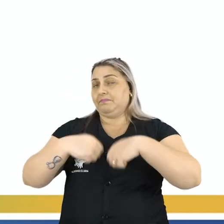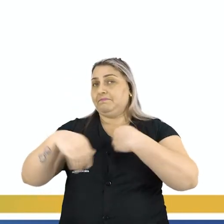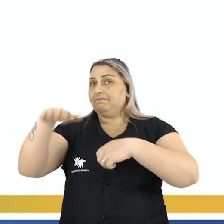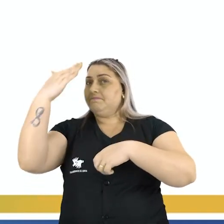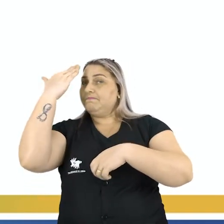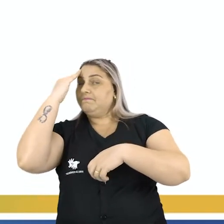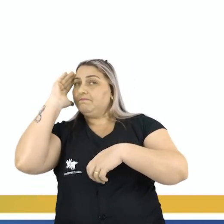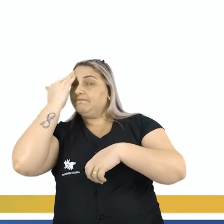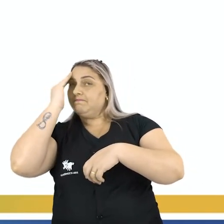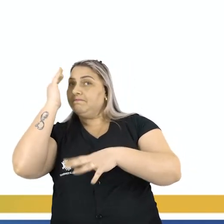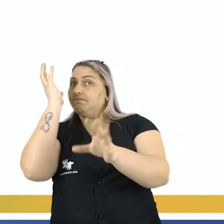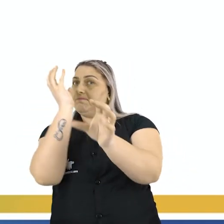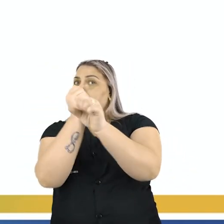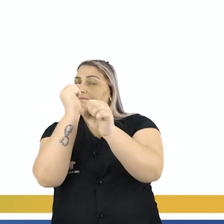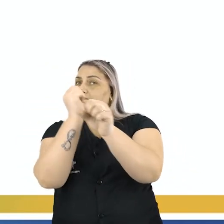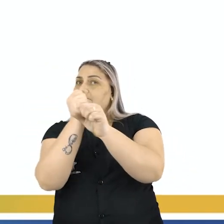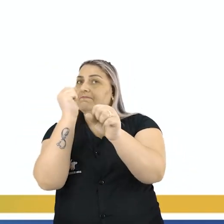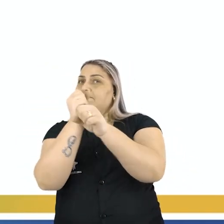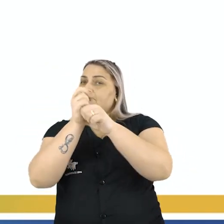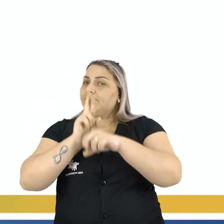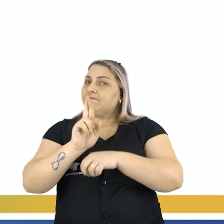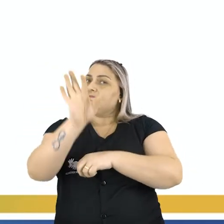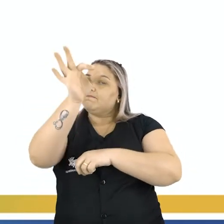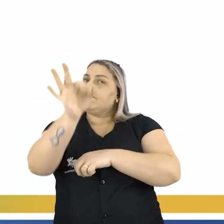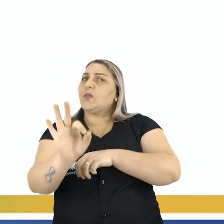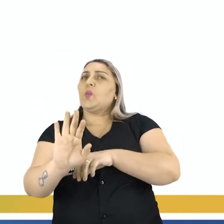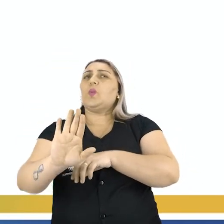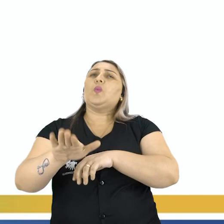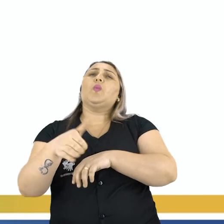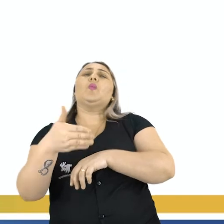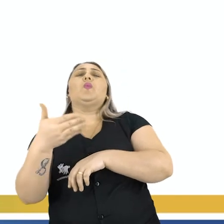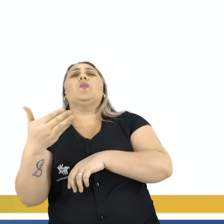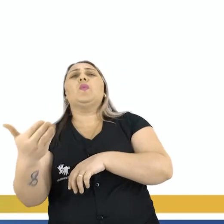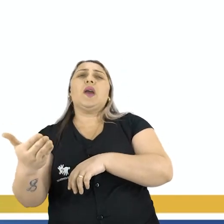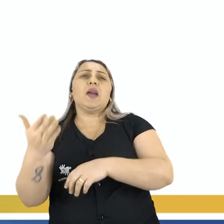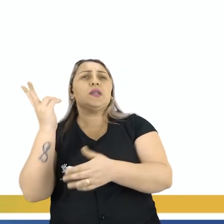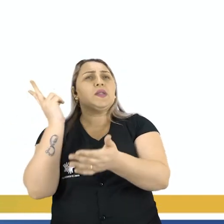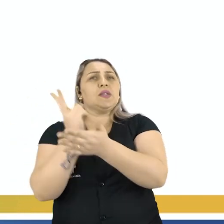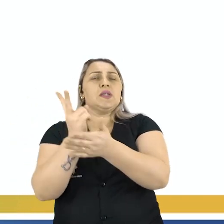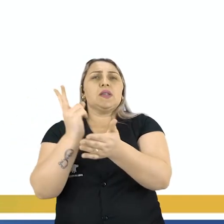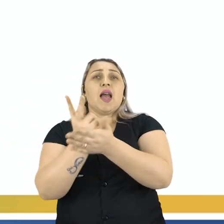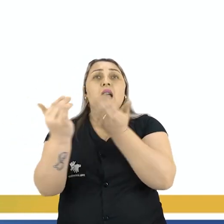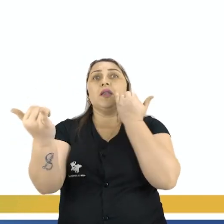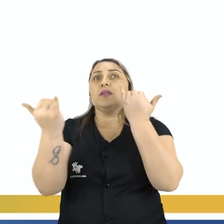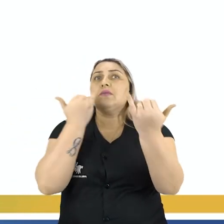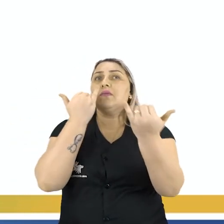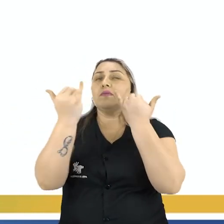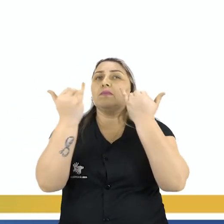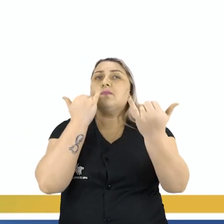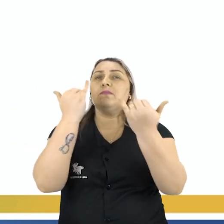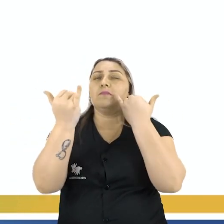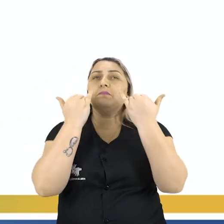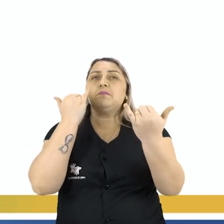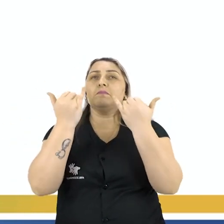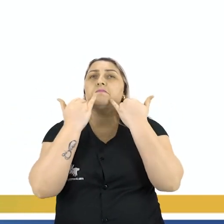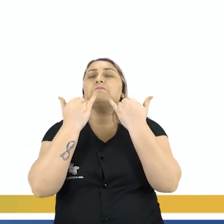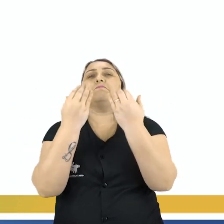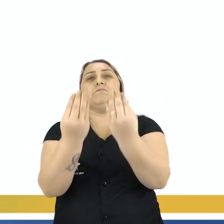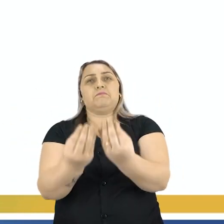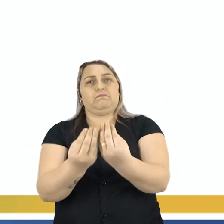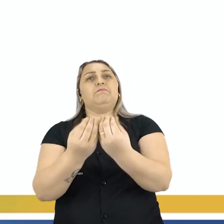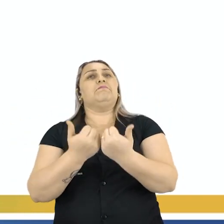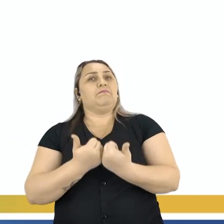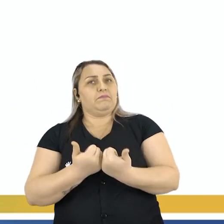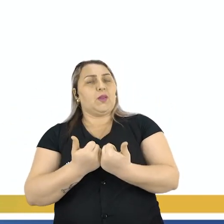compreender A situação Problema Quais são Sempre eu tenho que ver Quais são as informações Que o probleminha Está me